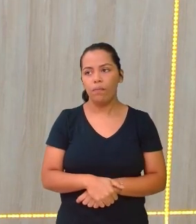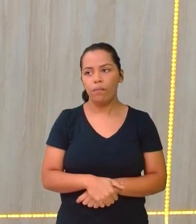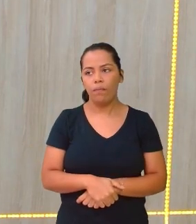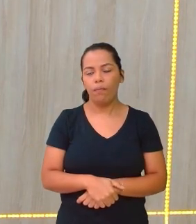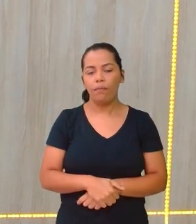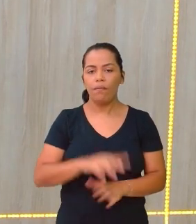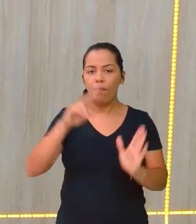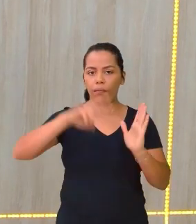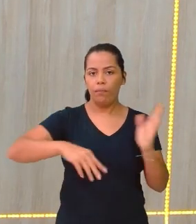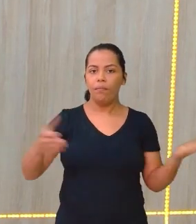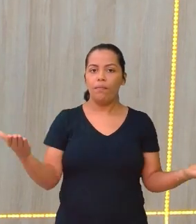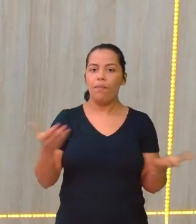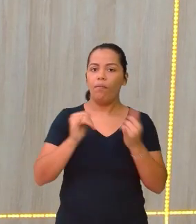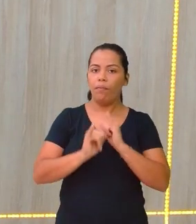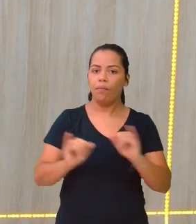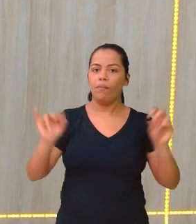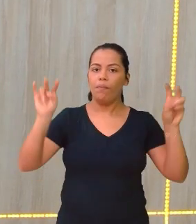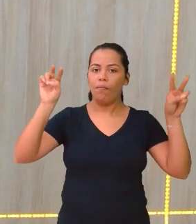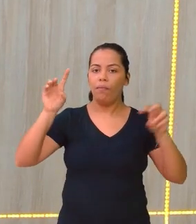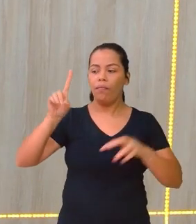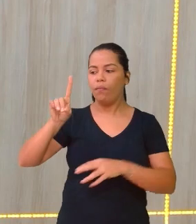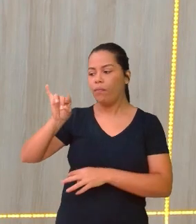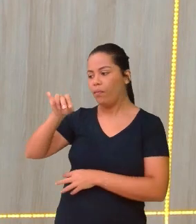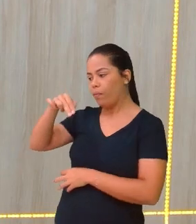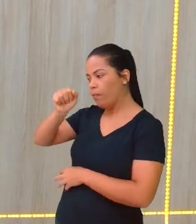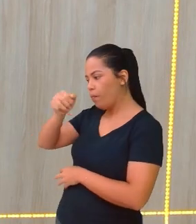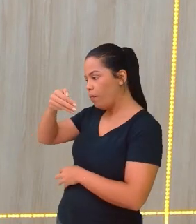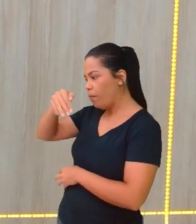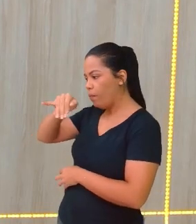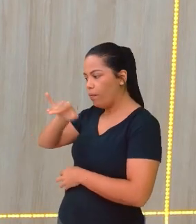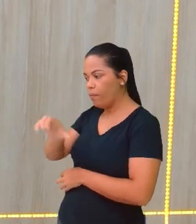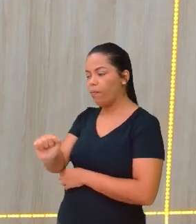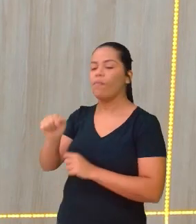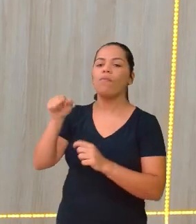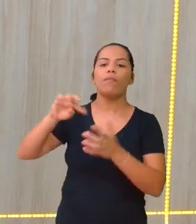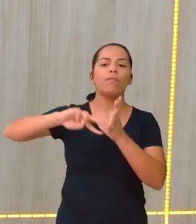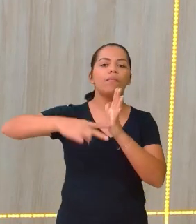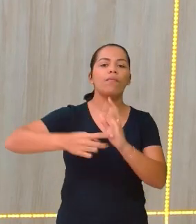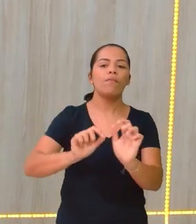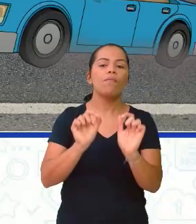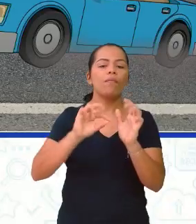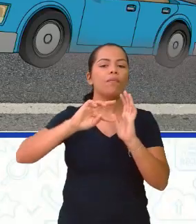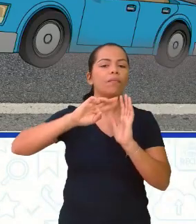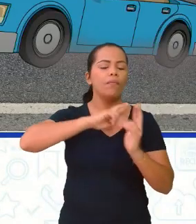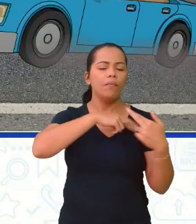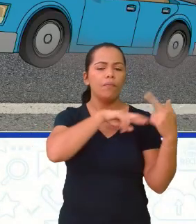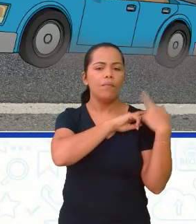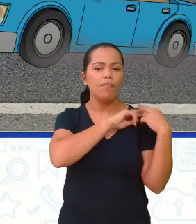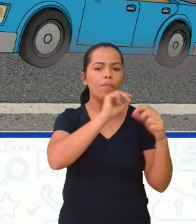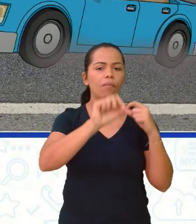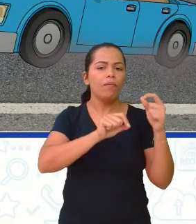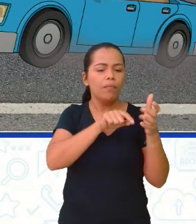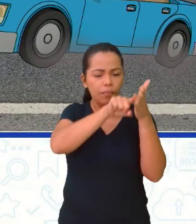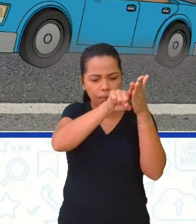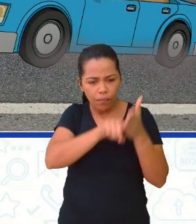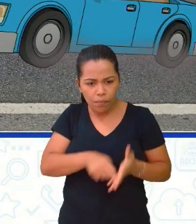informação a respeito da dinâmica. Então, a dinâmica, ela é responsável por analisar as